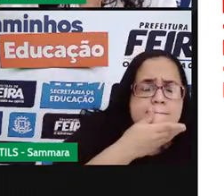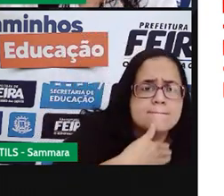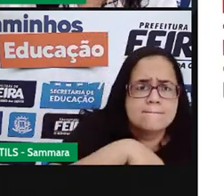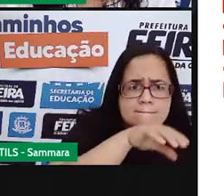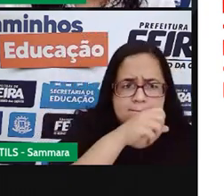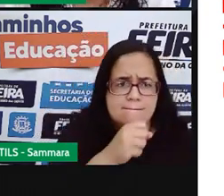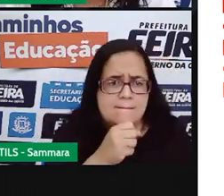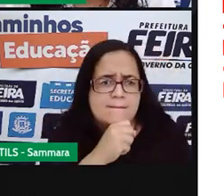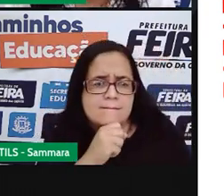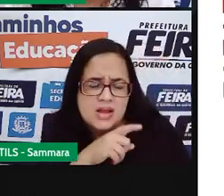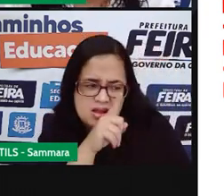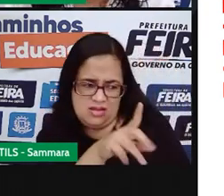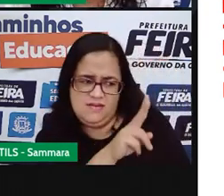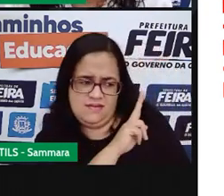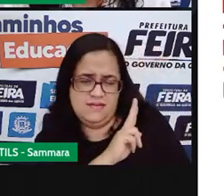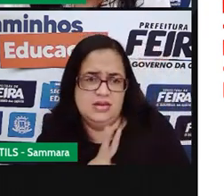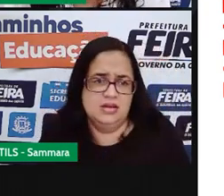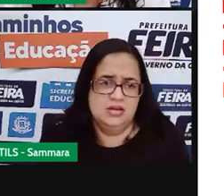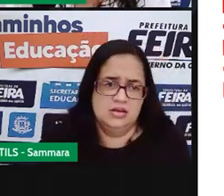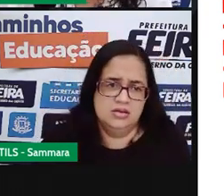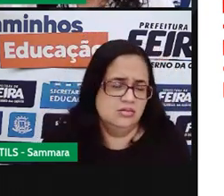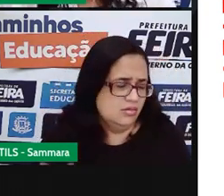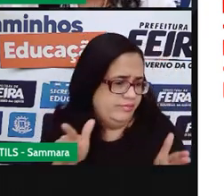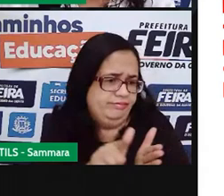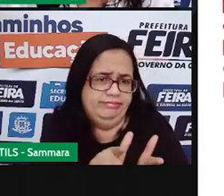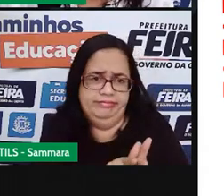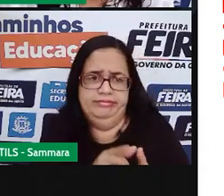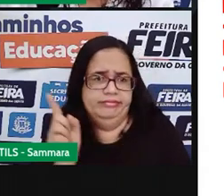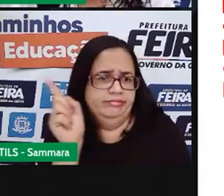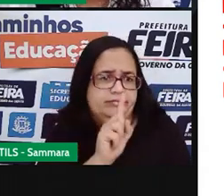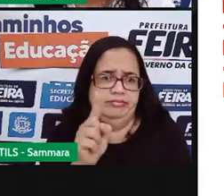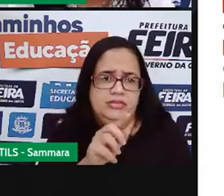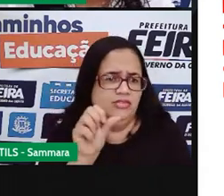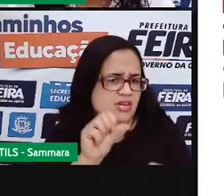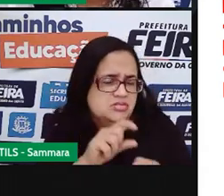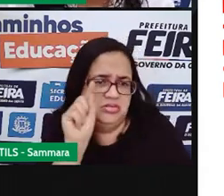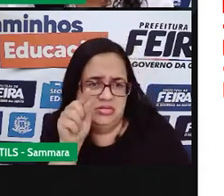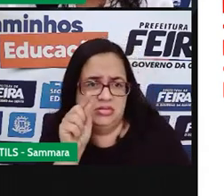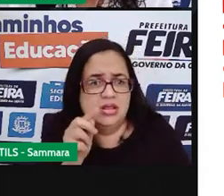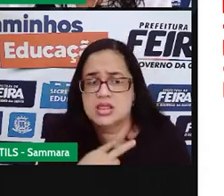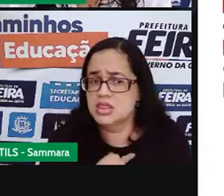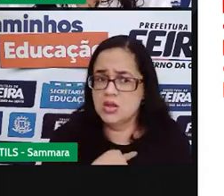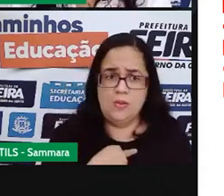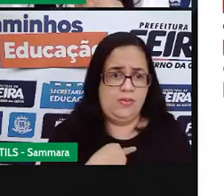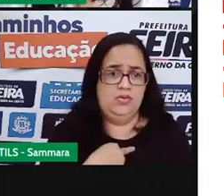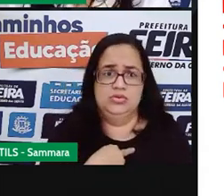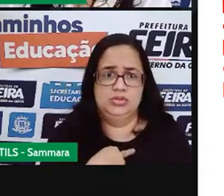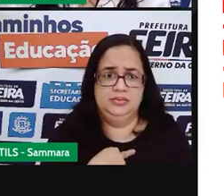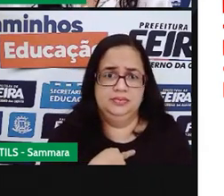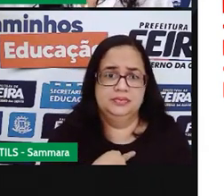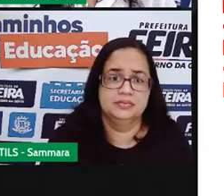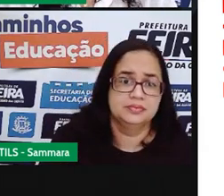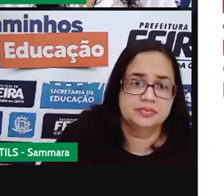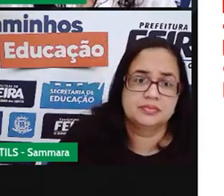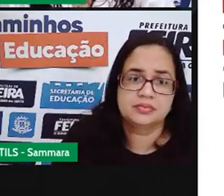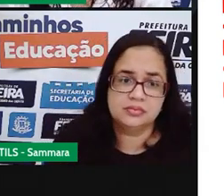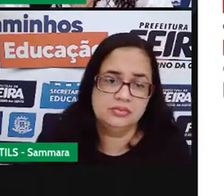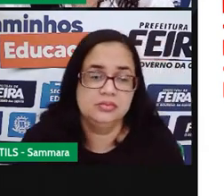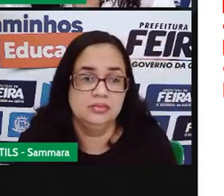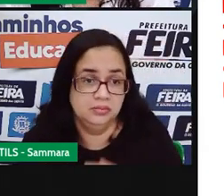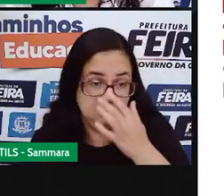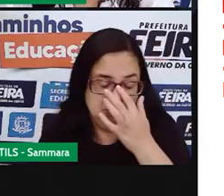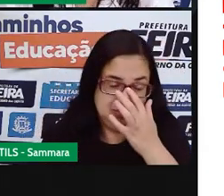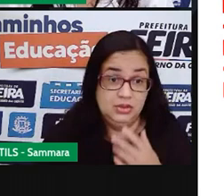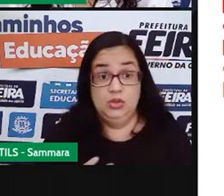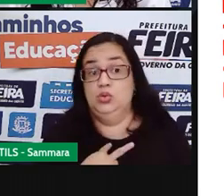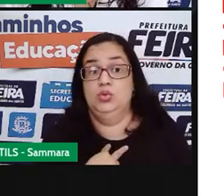titia. Esse não é o papel de vereador. Quando ele for vereador, ele não pode fazer isso. Outra coisa que